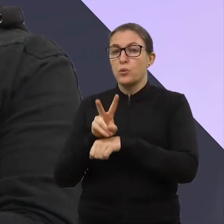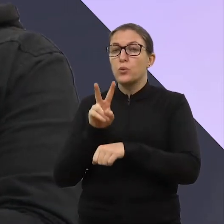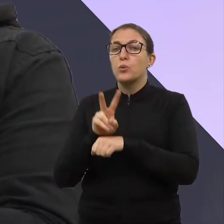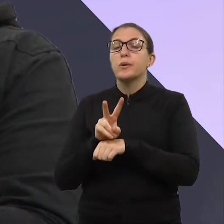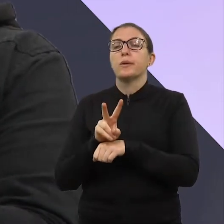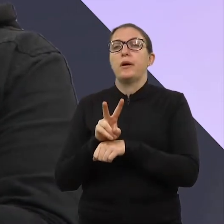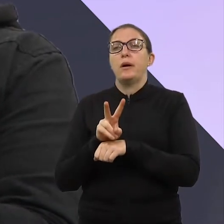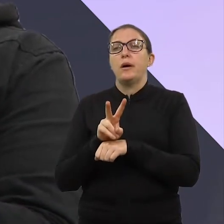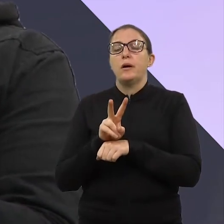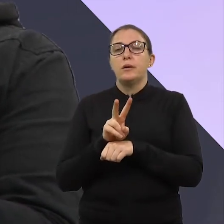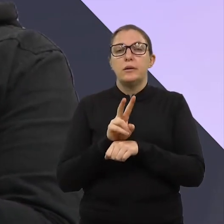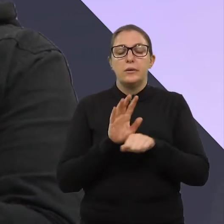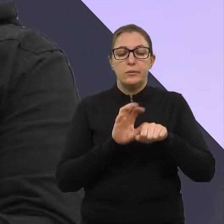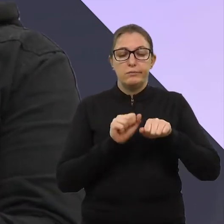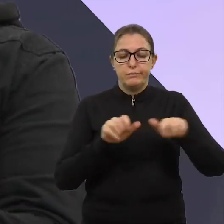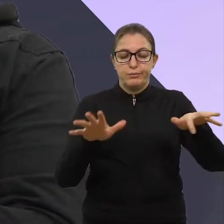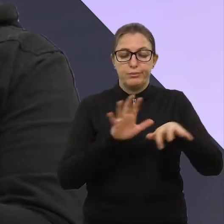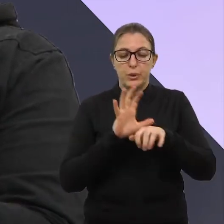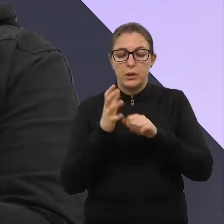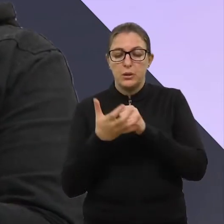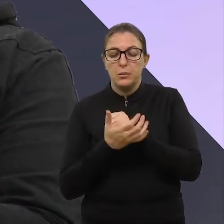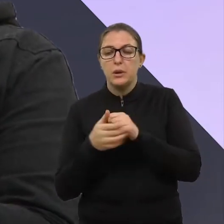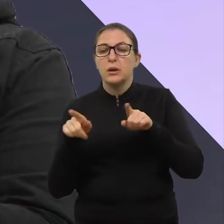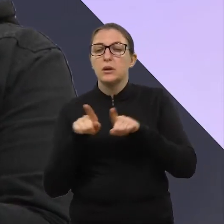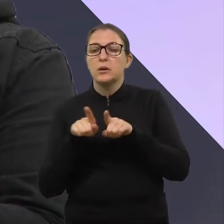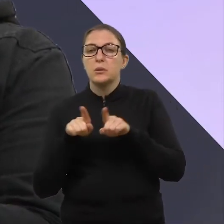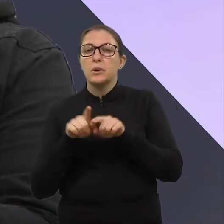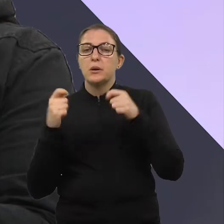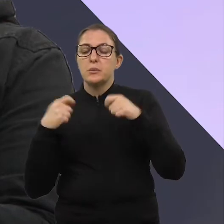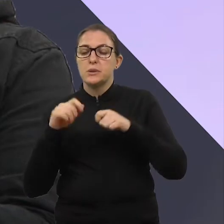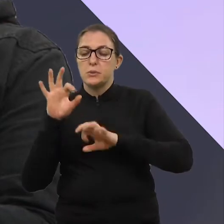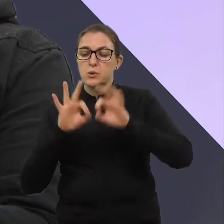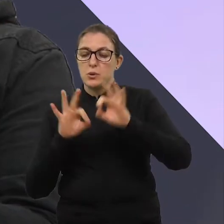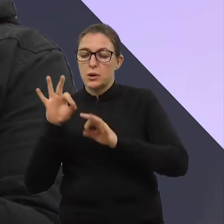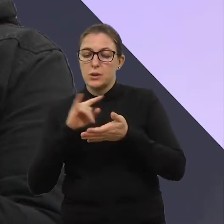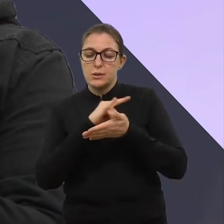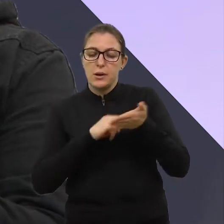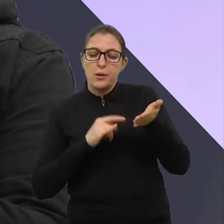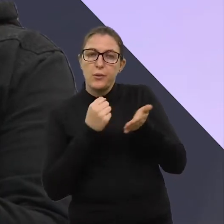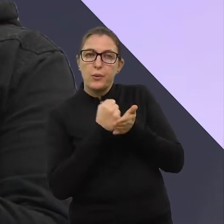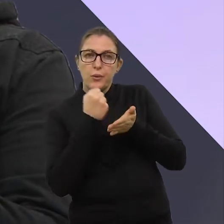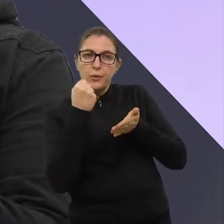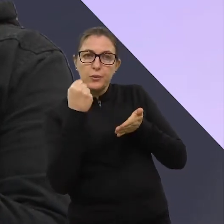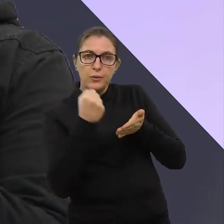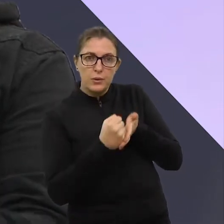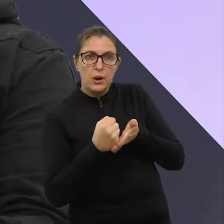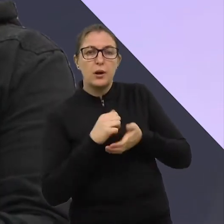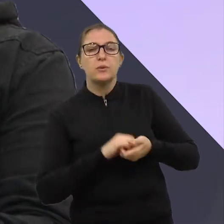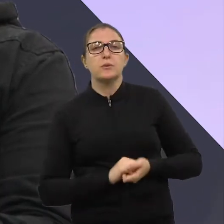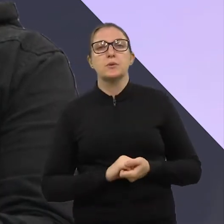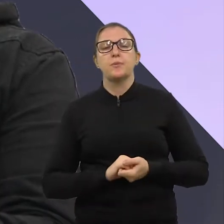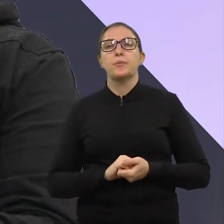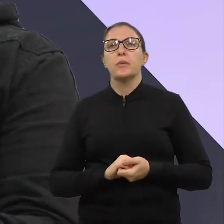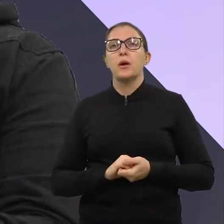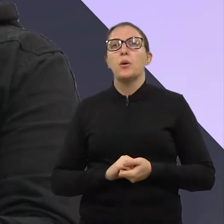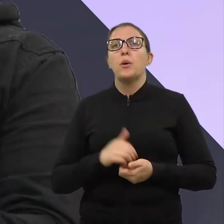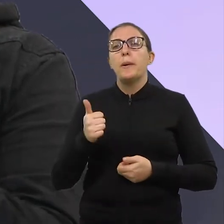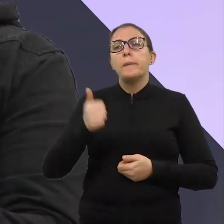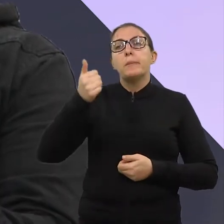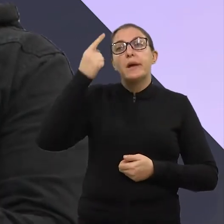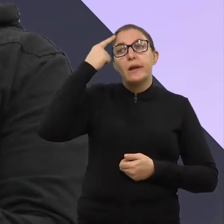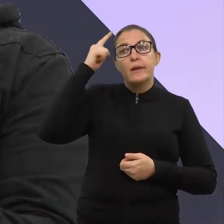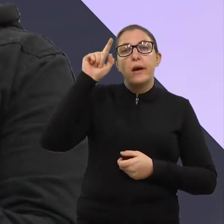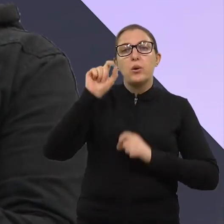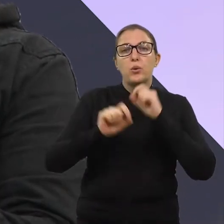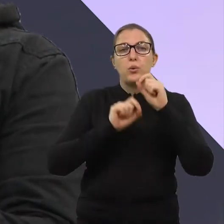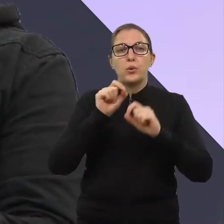são obrigatórias a ser feitas, né? Então, vamos começar com uma ideia muito clara de que nós devemos aumentar o período de